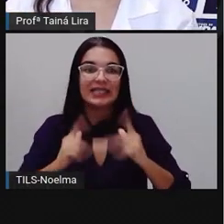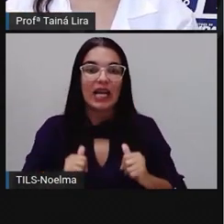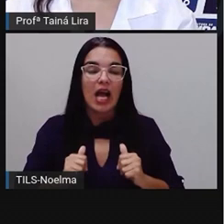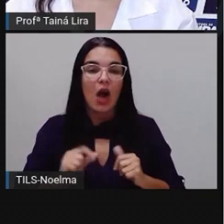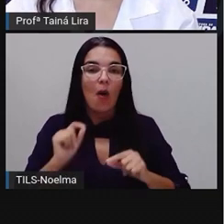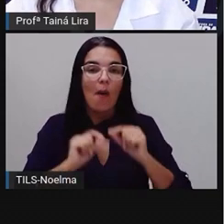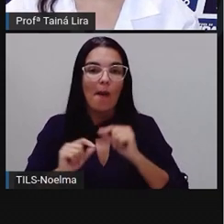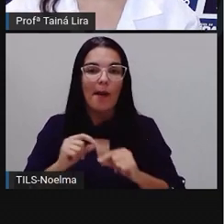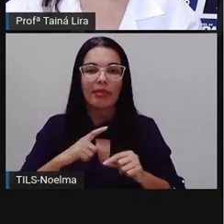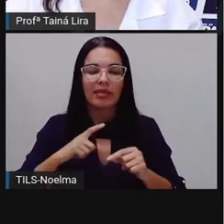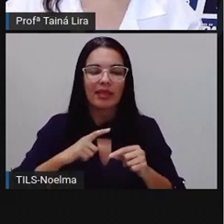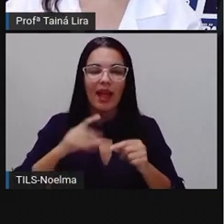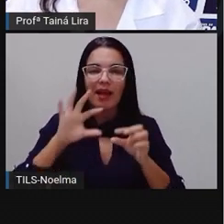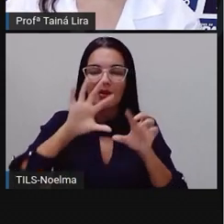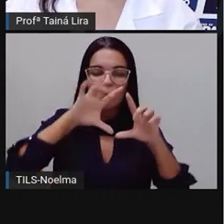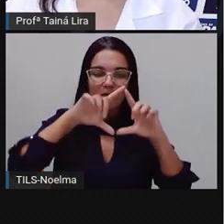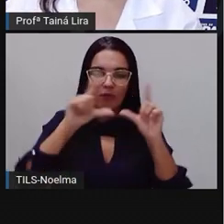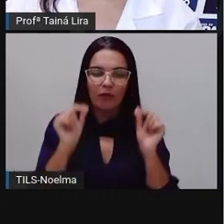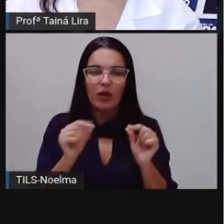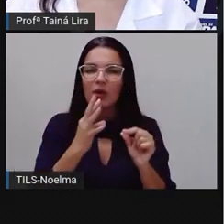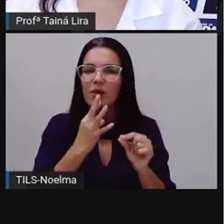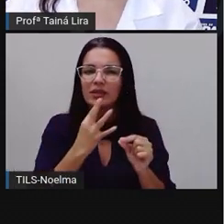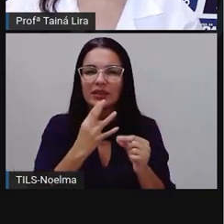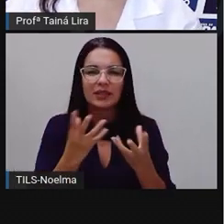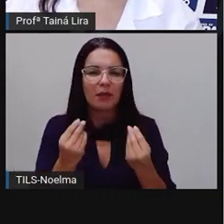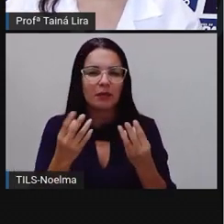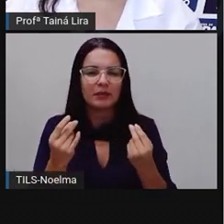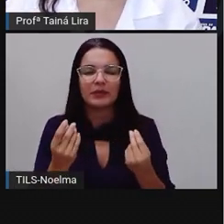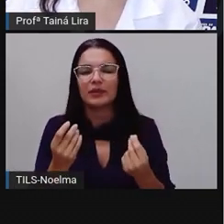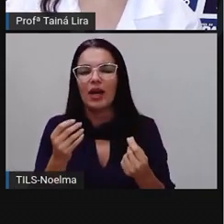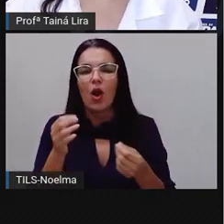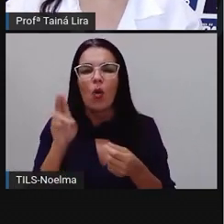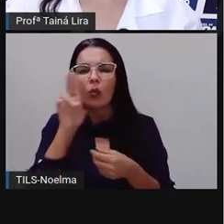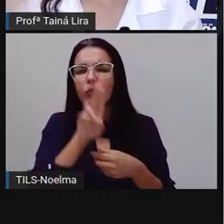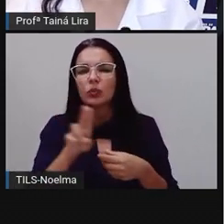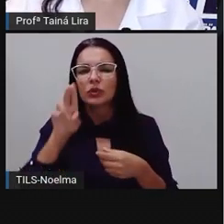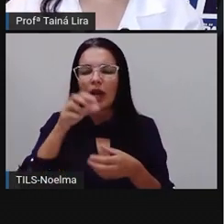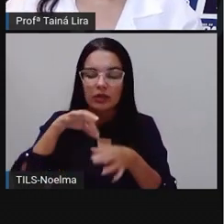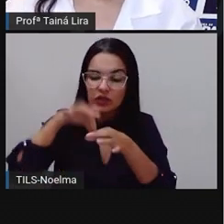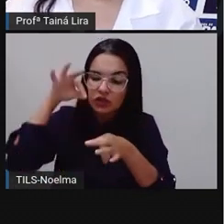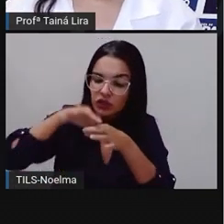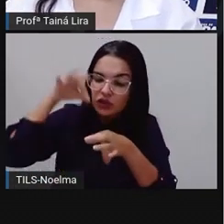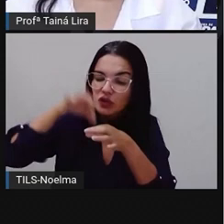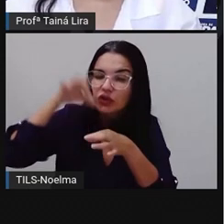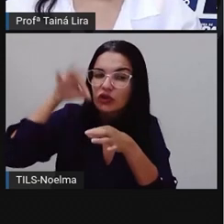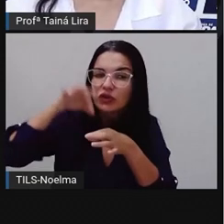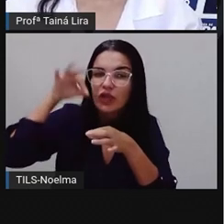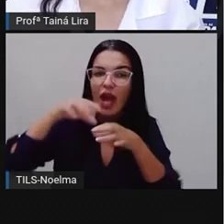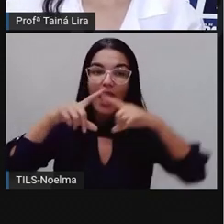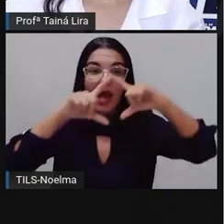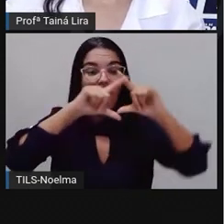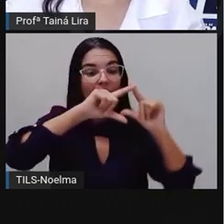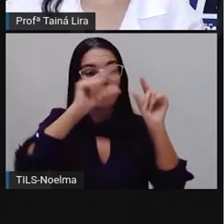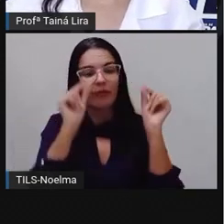folha aí muito, né, conhecida. Nós utilizamos no capim santo, nós utilizamos as folhas, tá?